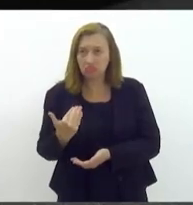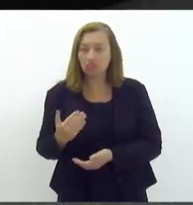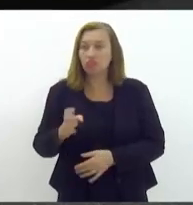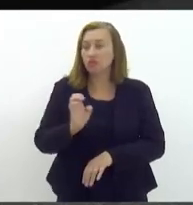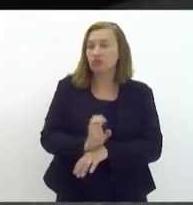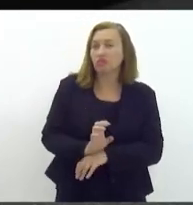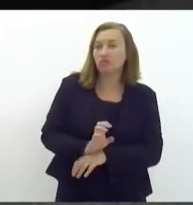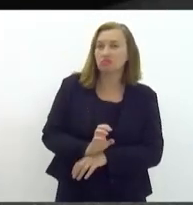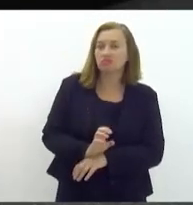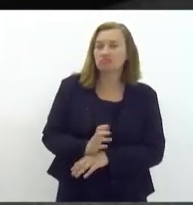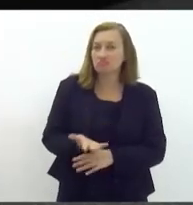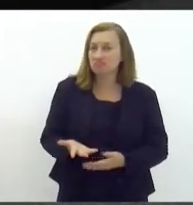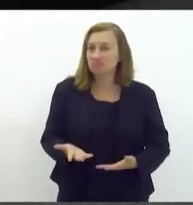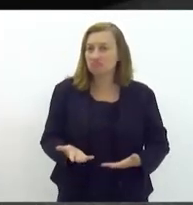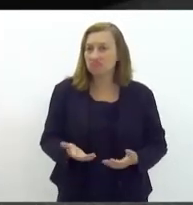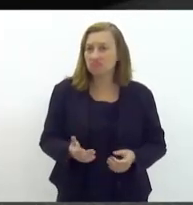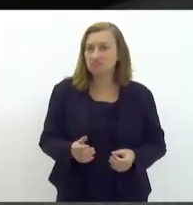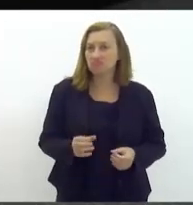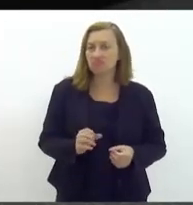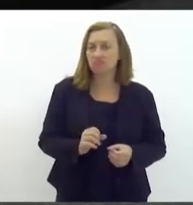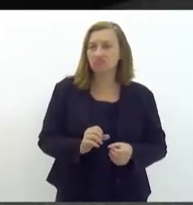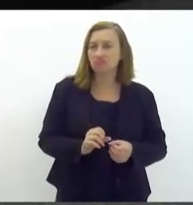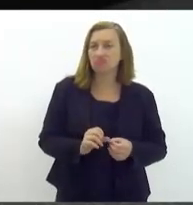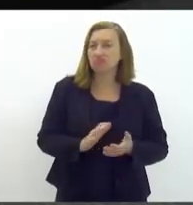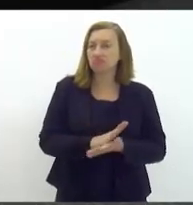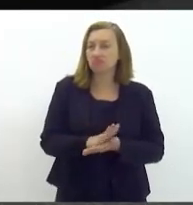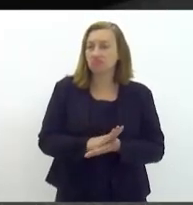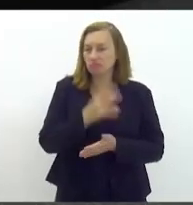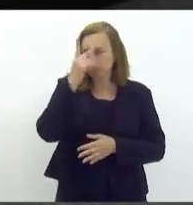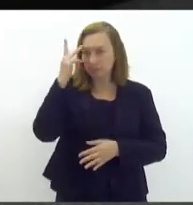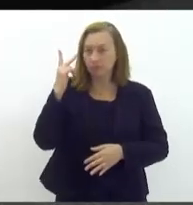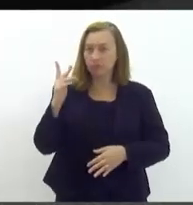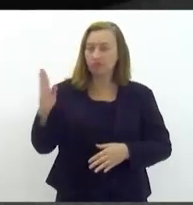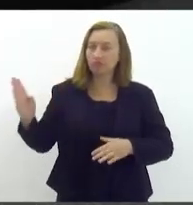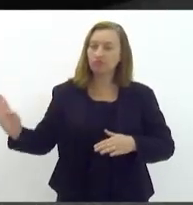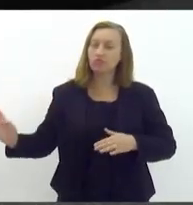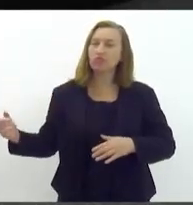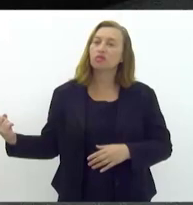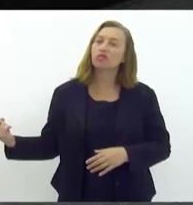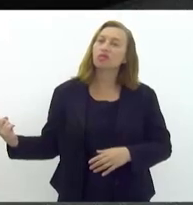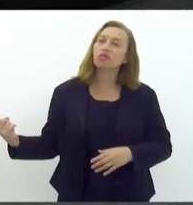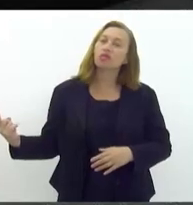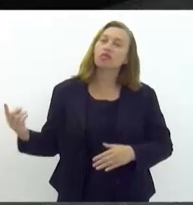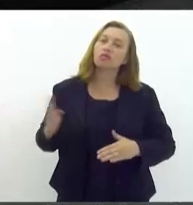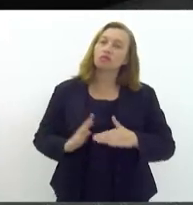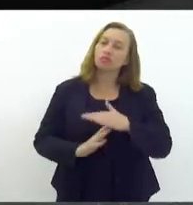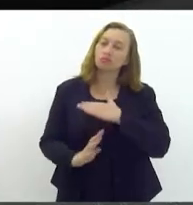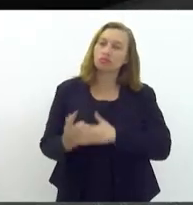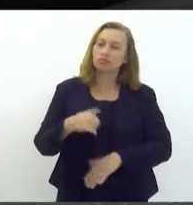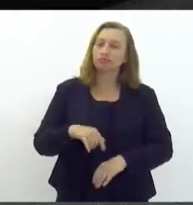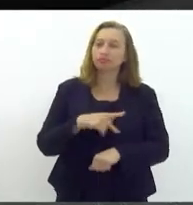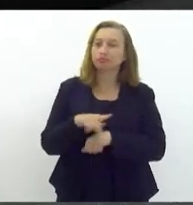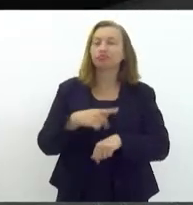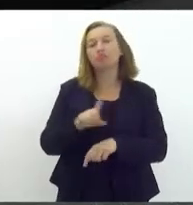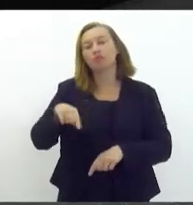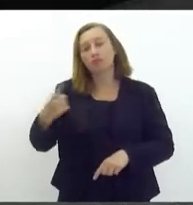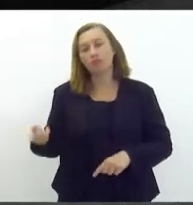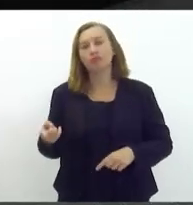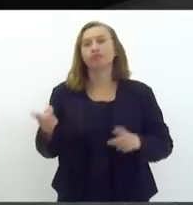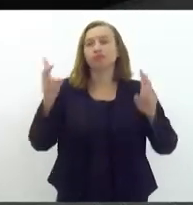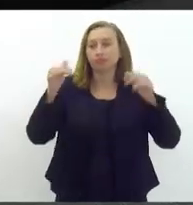brasileiro não dar condições para os seus imigrantes para aqueles que estão aqui no nosso país. Um outro dado também